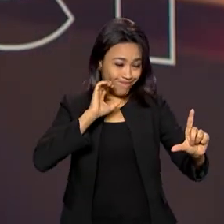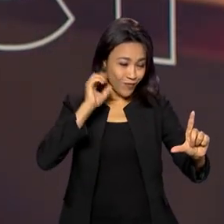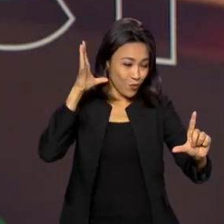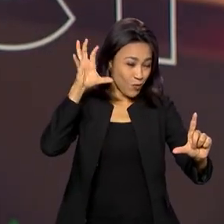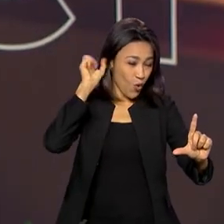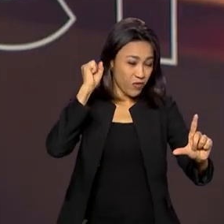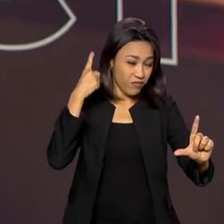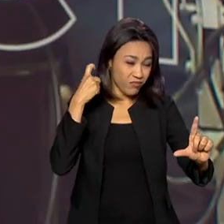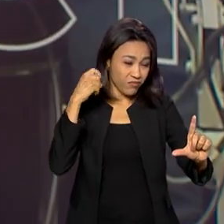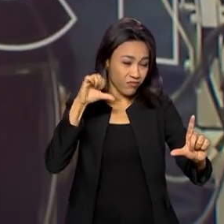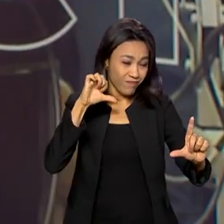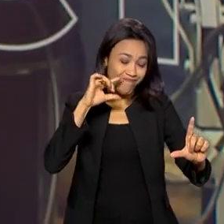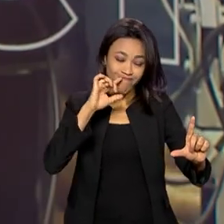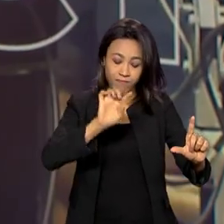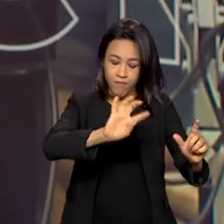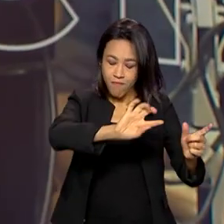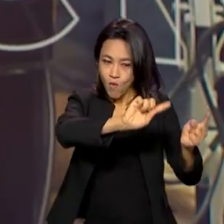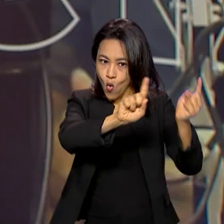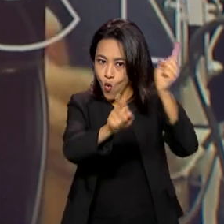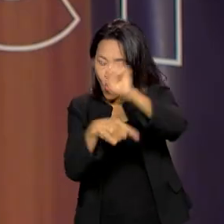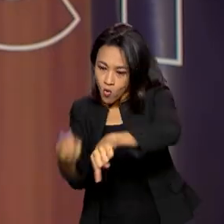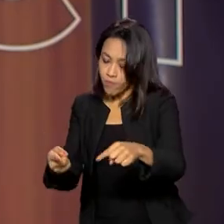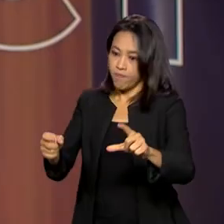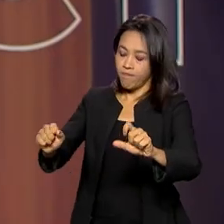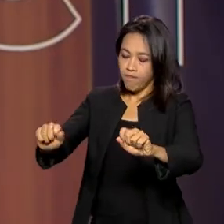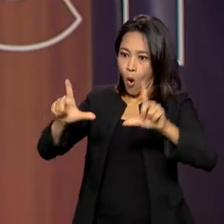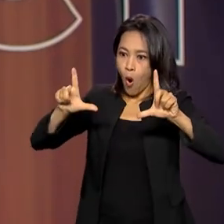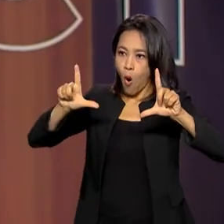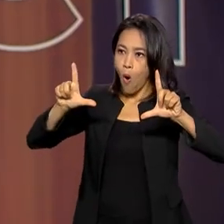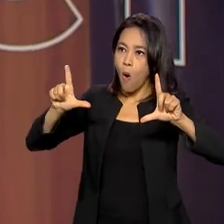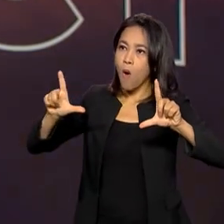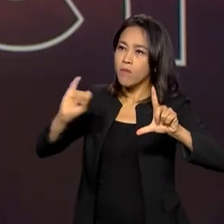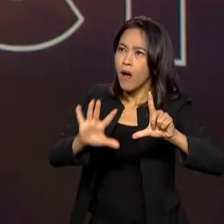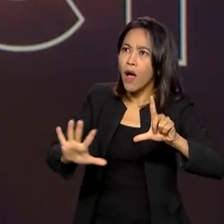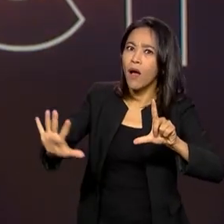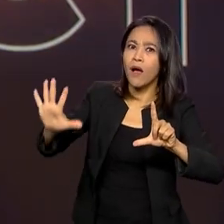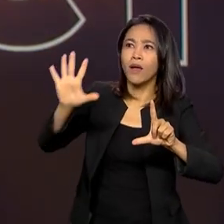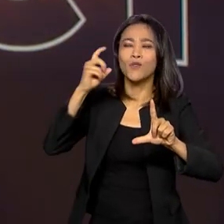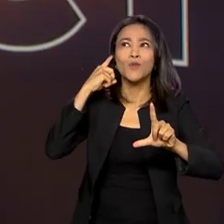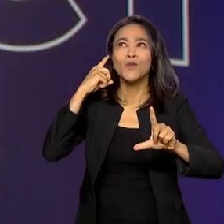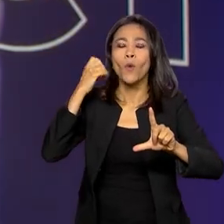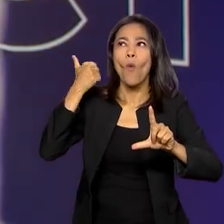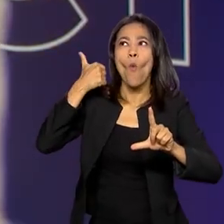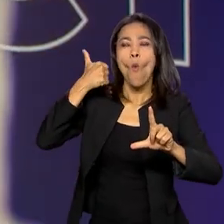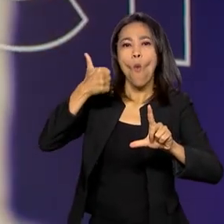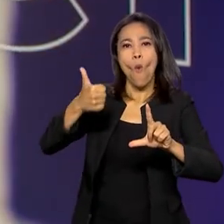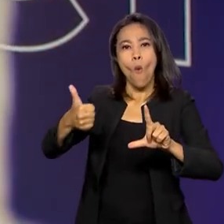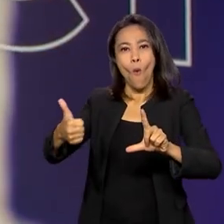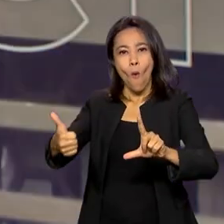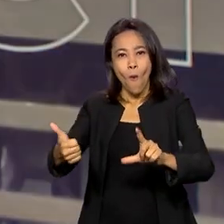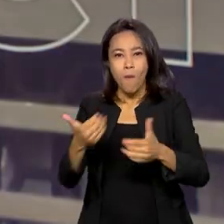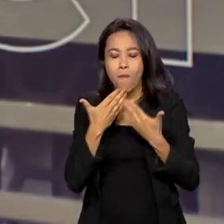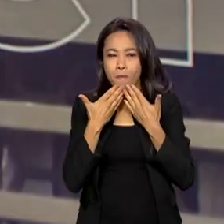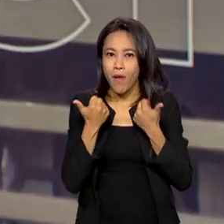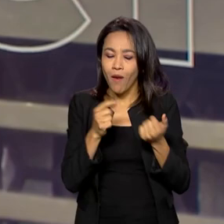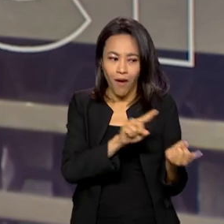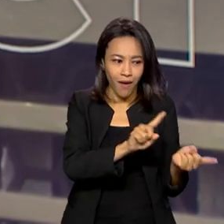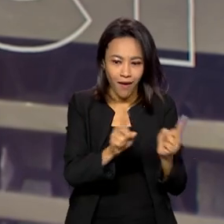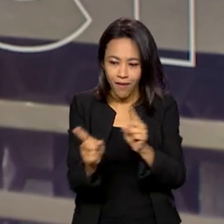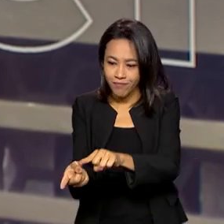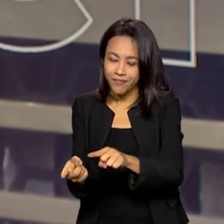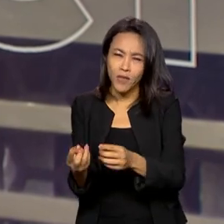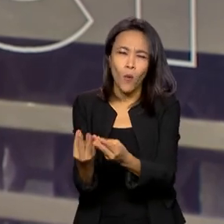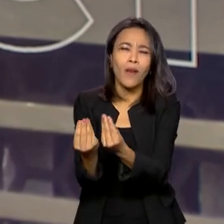e passa a ver um sinal de televisão com alta definição. Estava ouvindo um som com ruído e passa a ver um som com alta